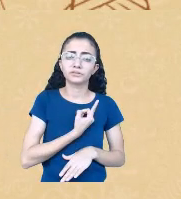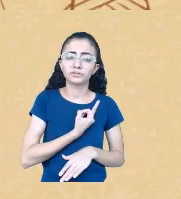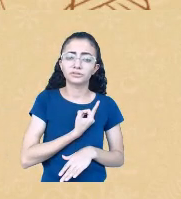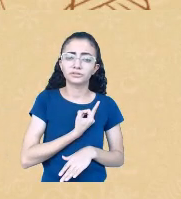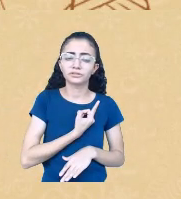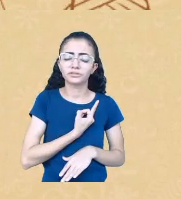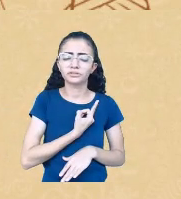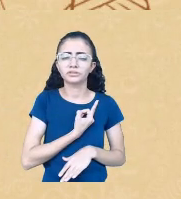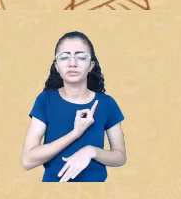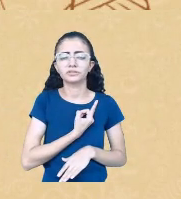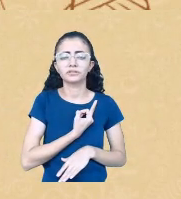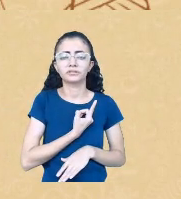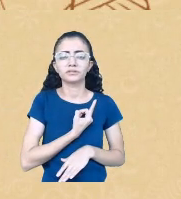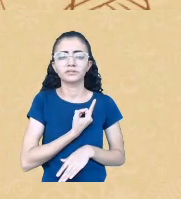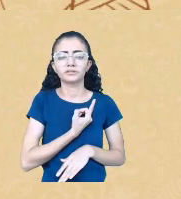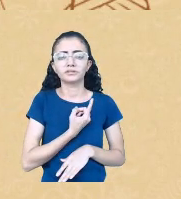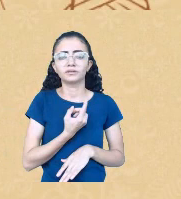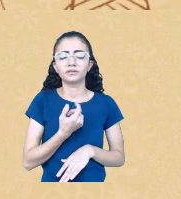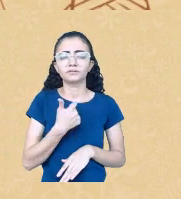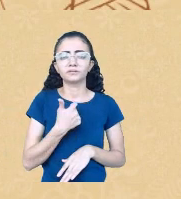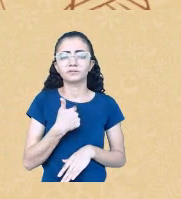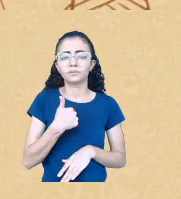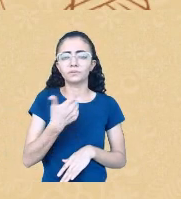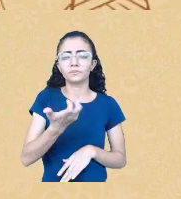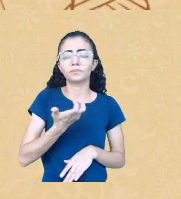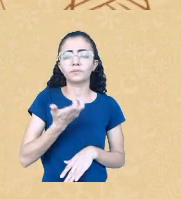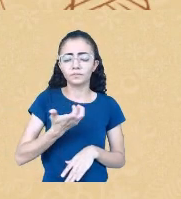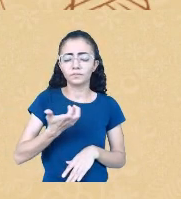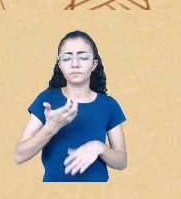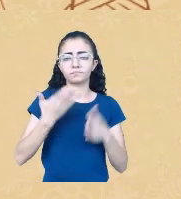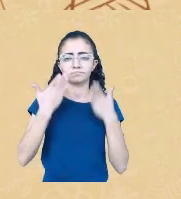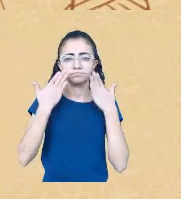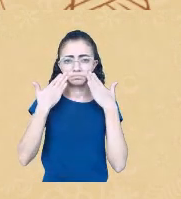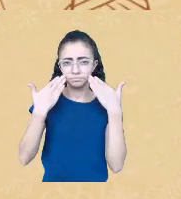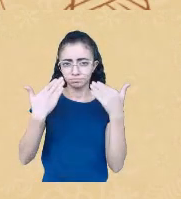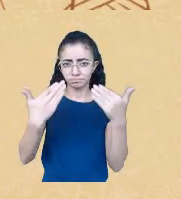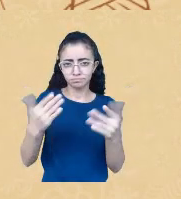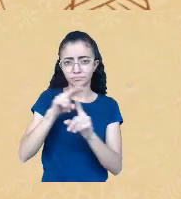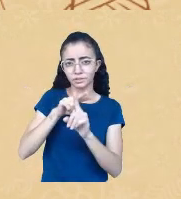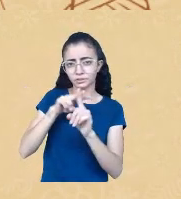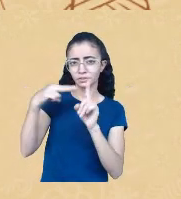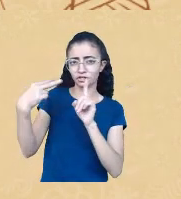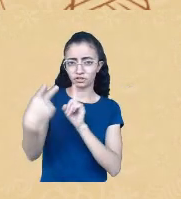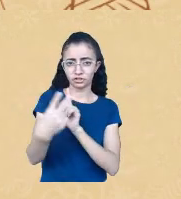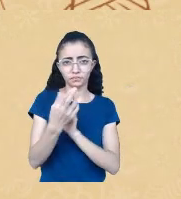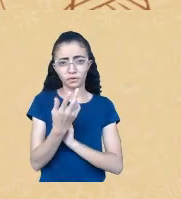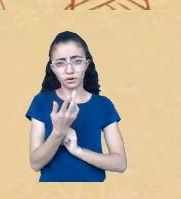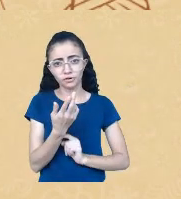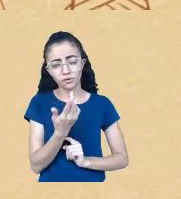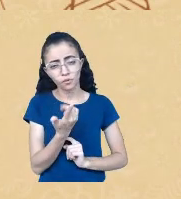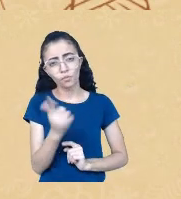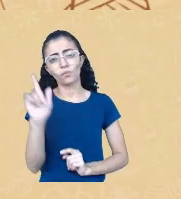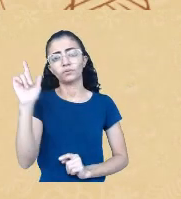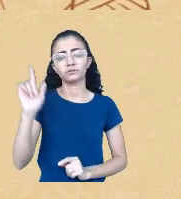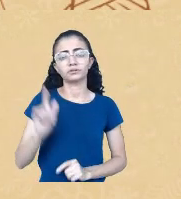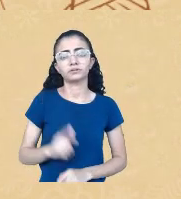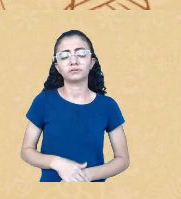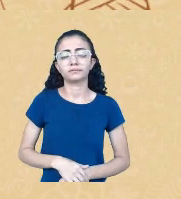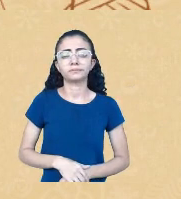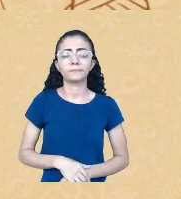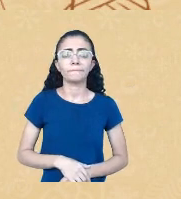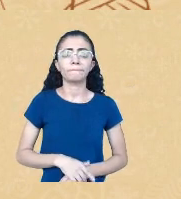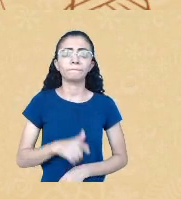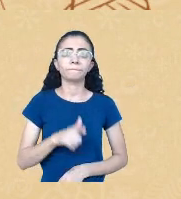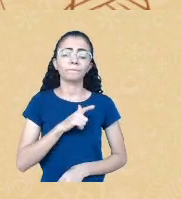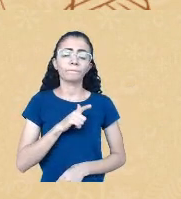e aí eu queria me apresentar para vocês também de uma outra forma, e queria iniciar com um canto, então,